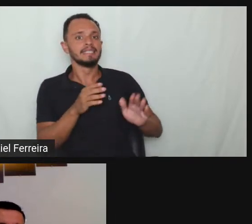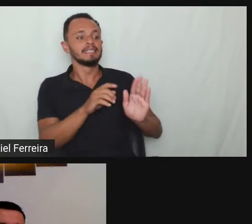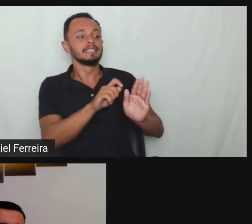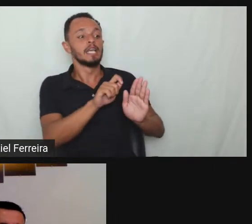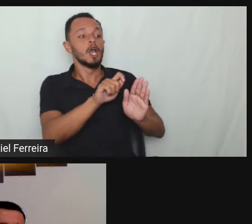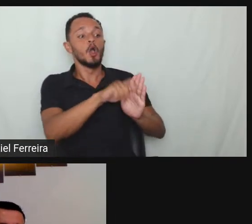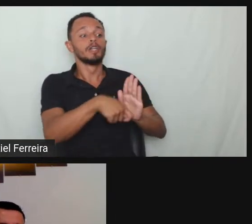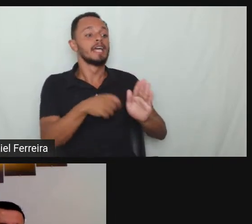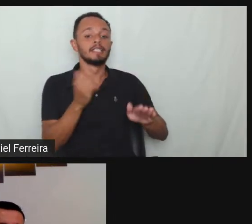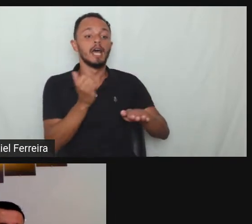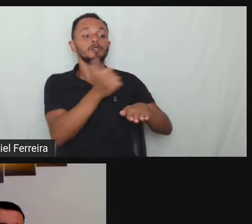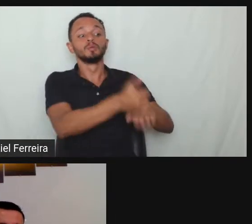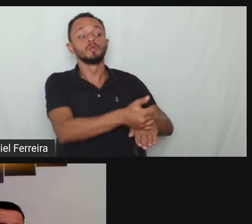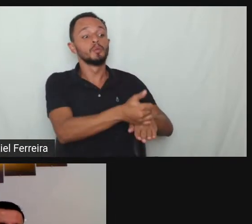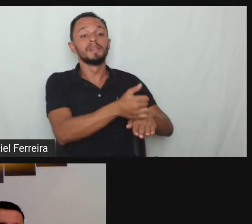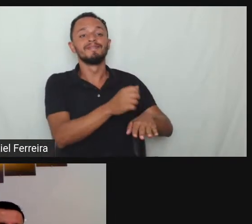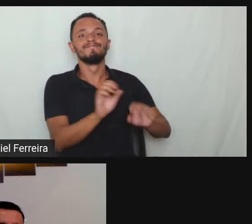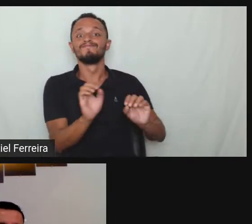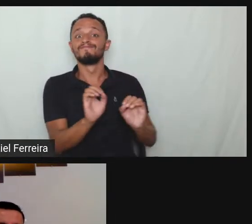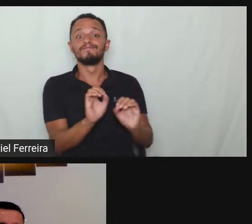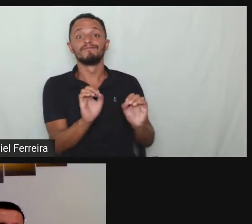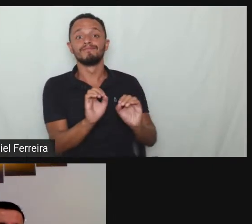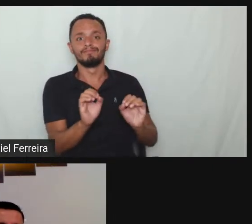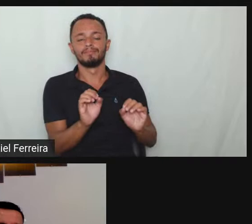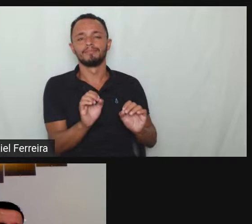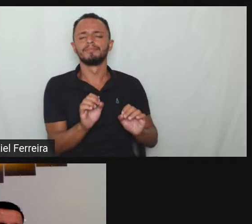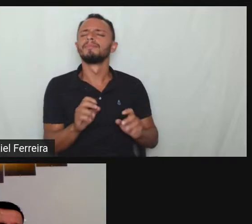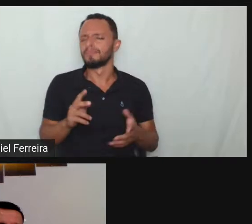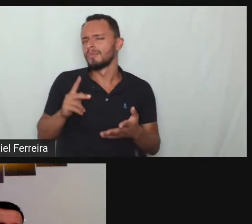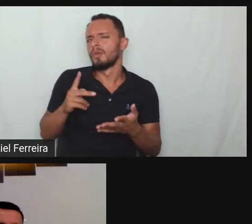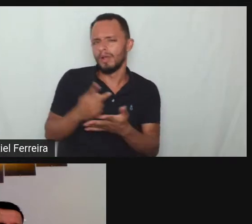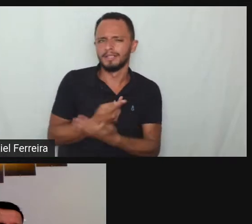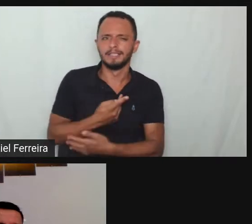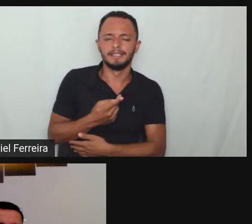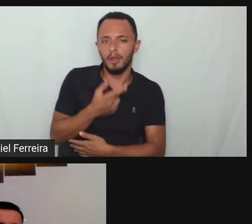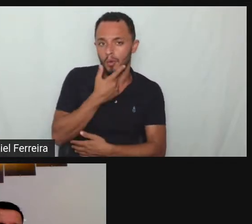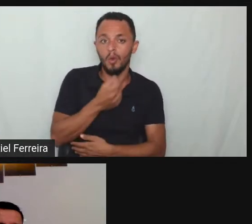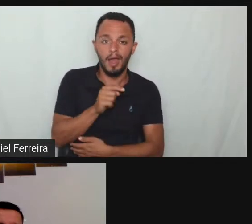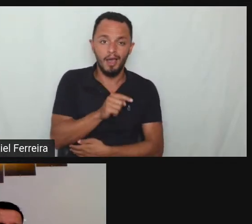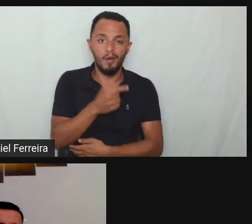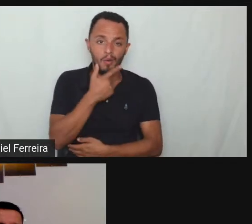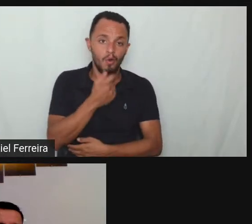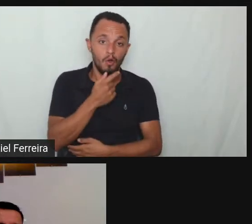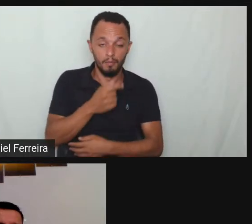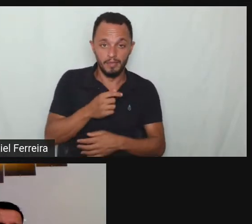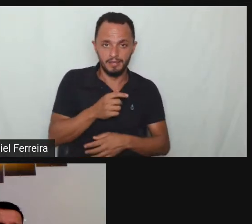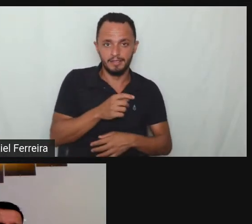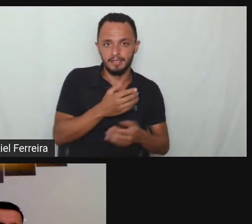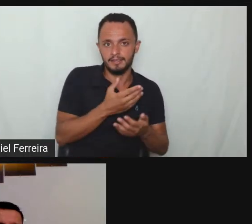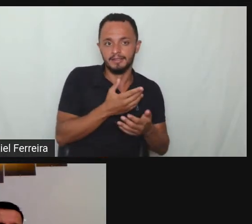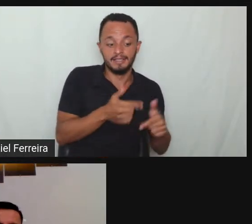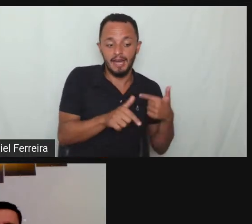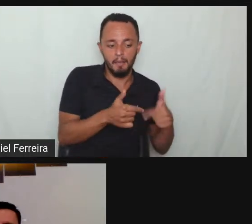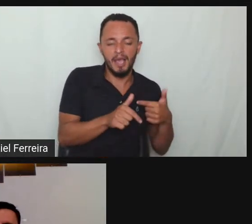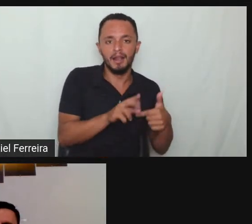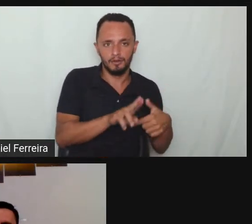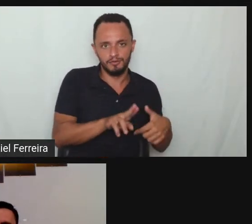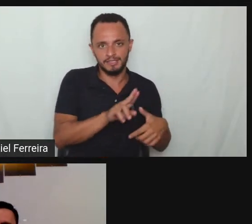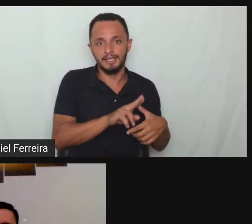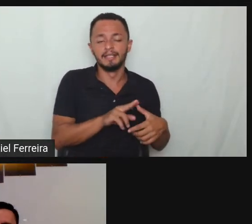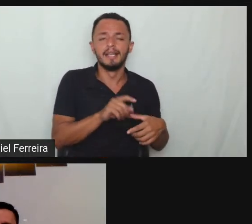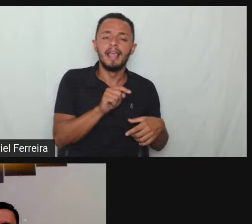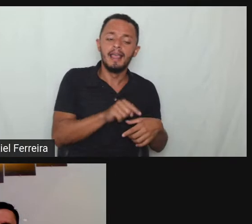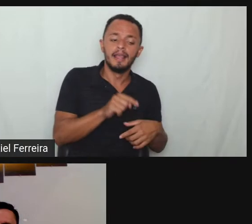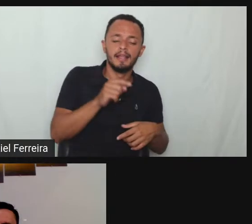não é foi o que aconteceu no caso desse rapaz com deficiência intelectual que eu tô contando para vocês como a mãe dele é idosa ele é um rapaz com